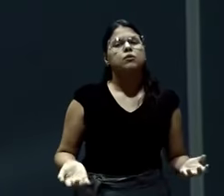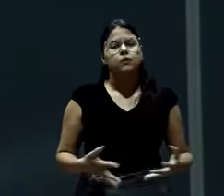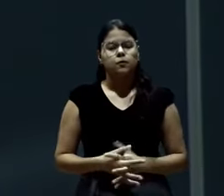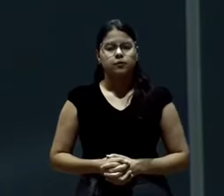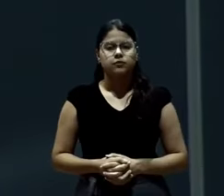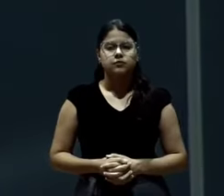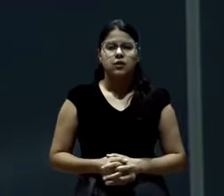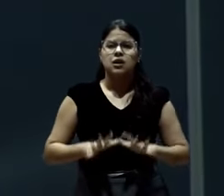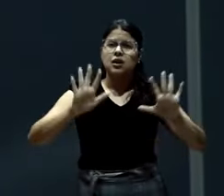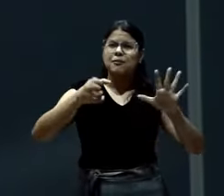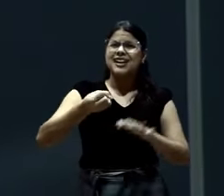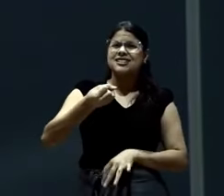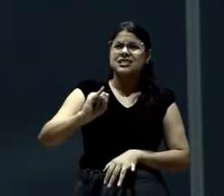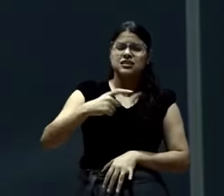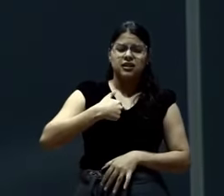me perco,